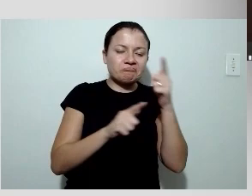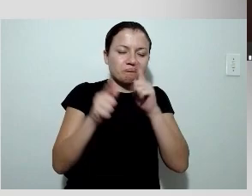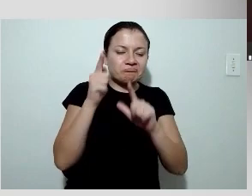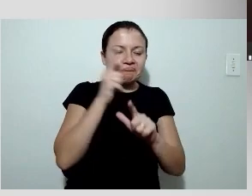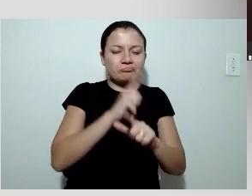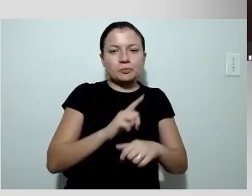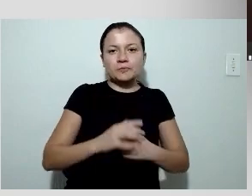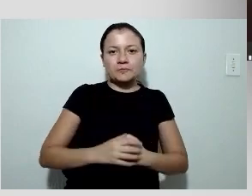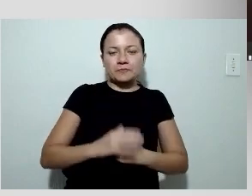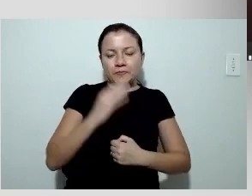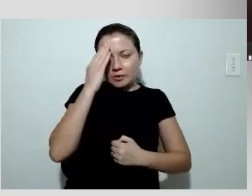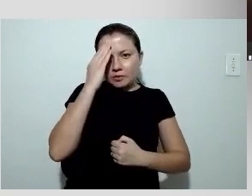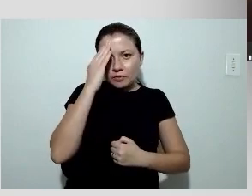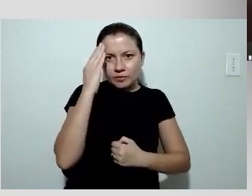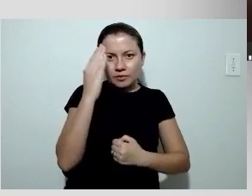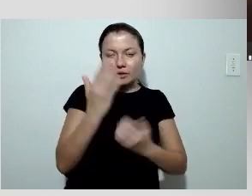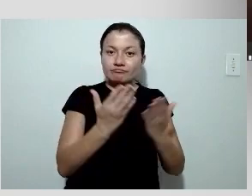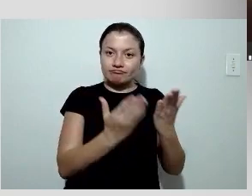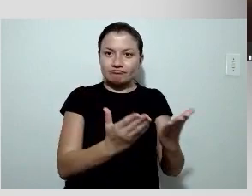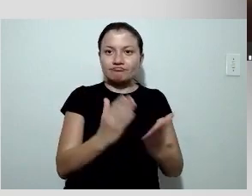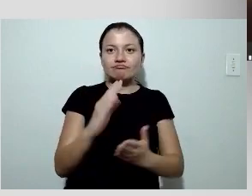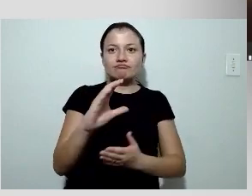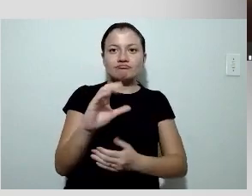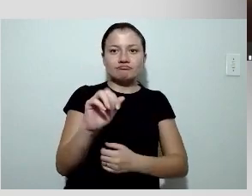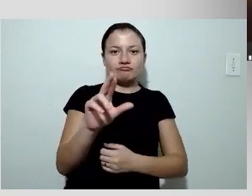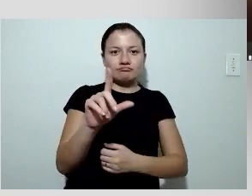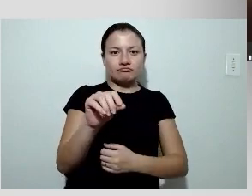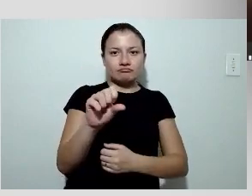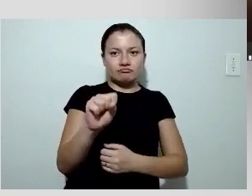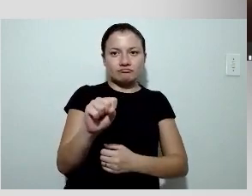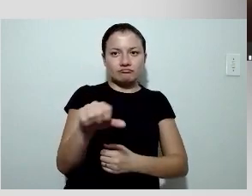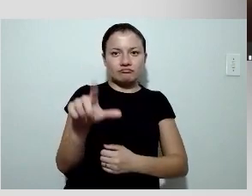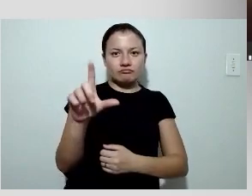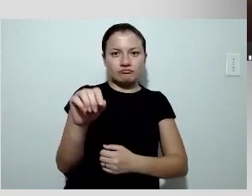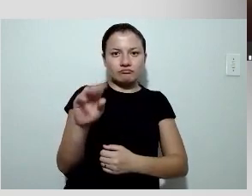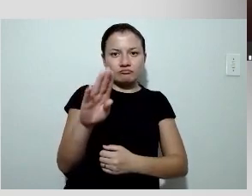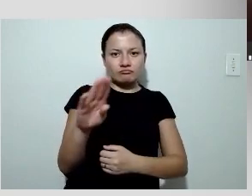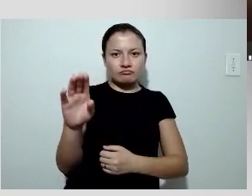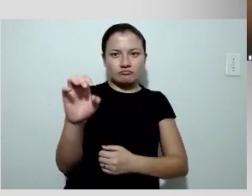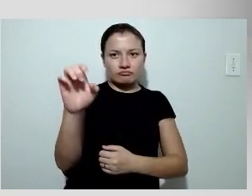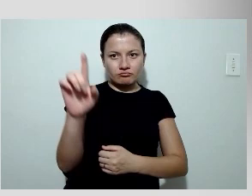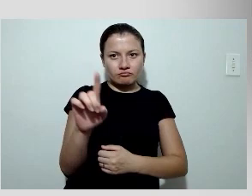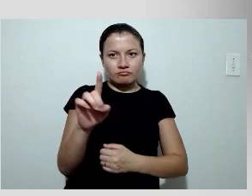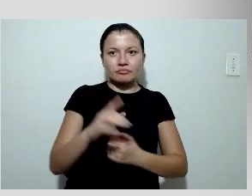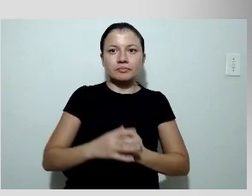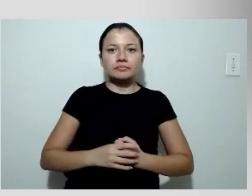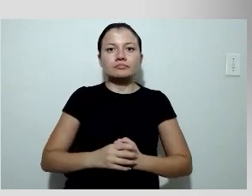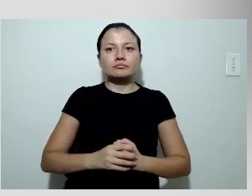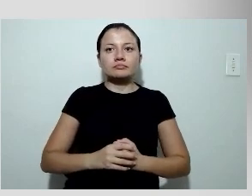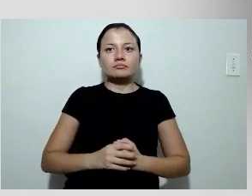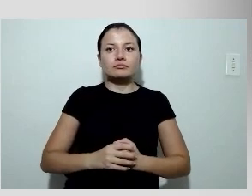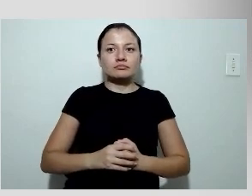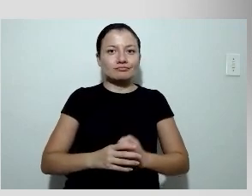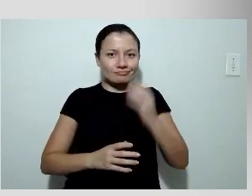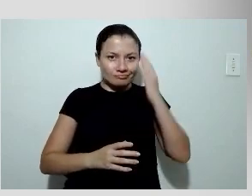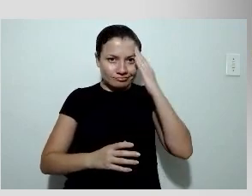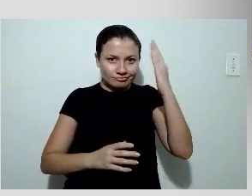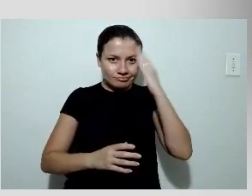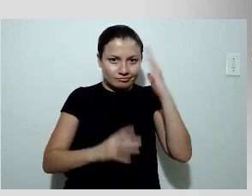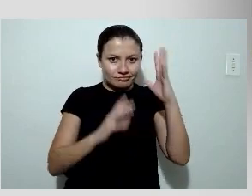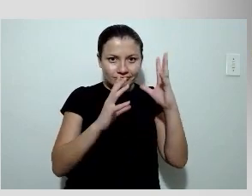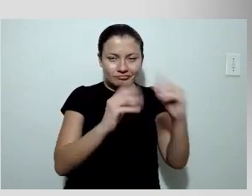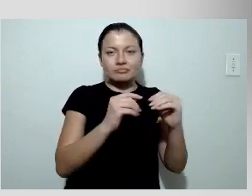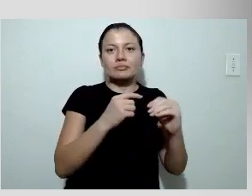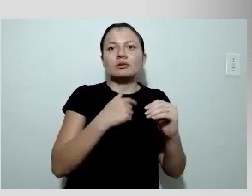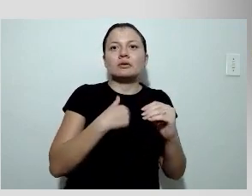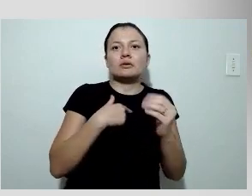diferença muito obrigado passo a palavra para o doutor Carlos Lobê muito obrigado a todos quero apenas